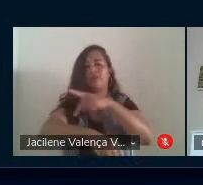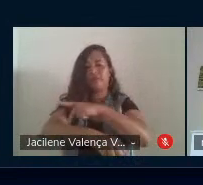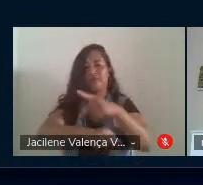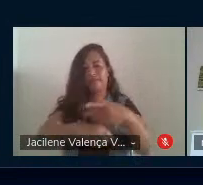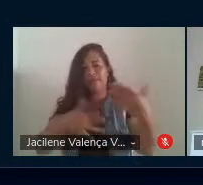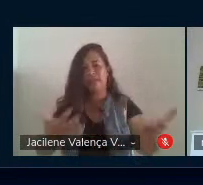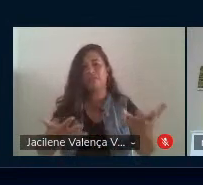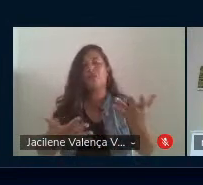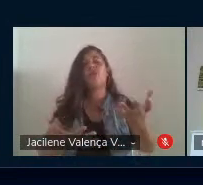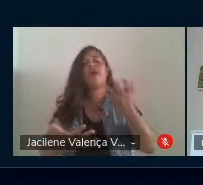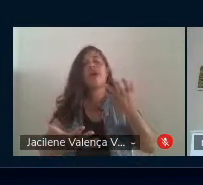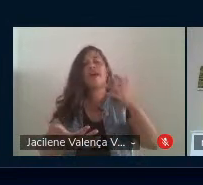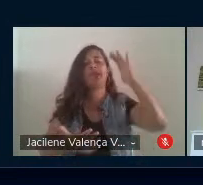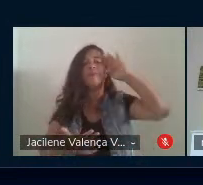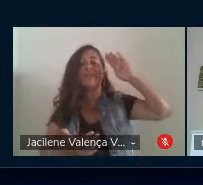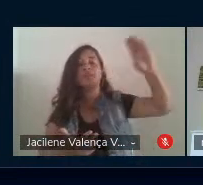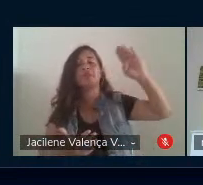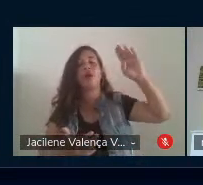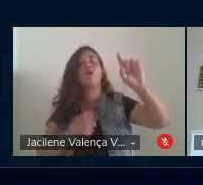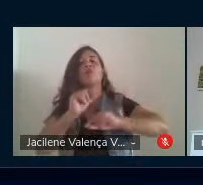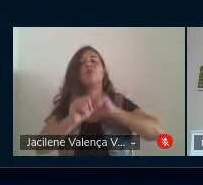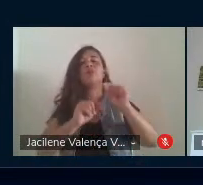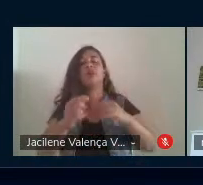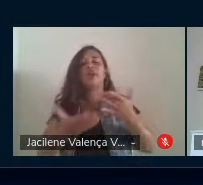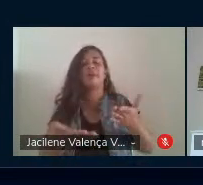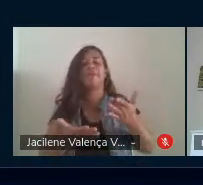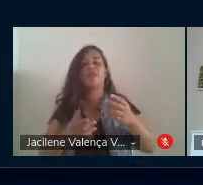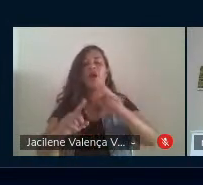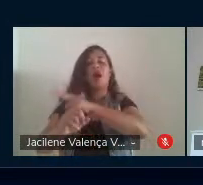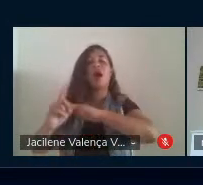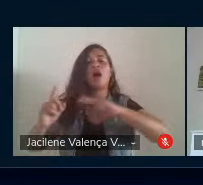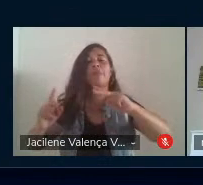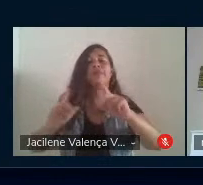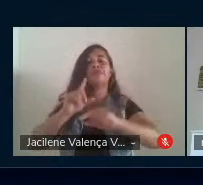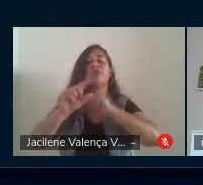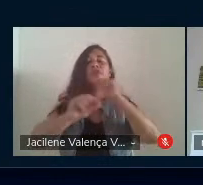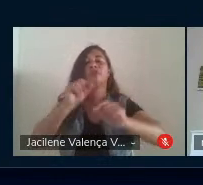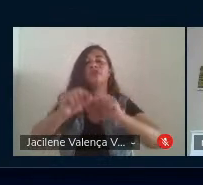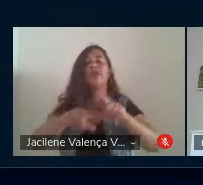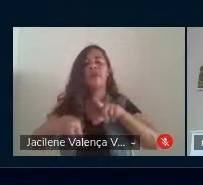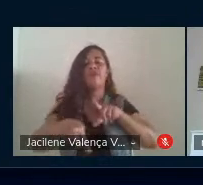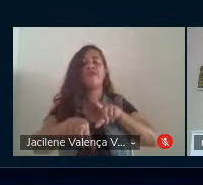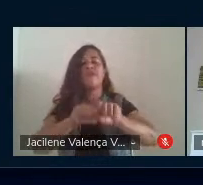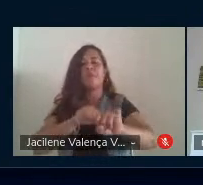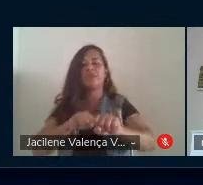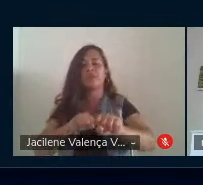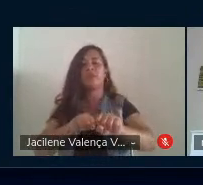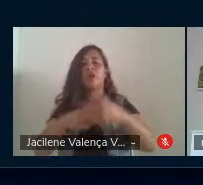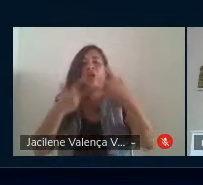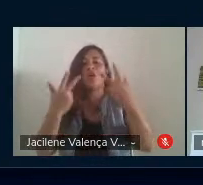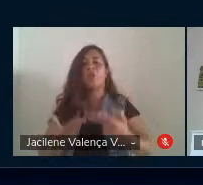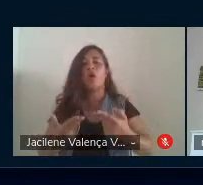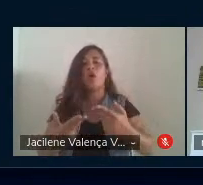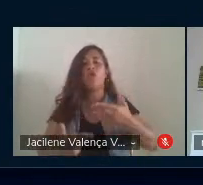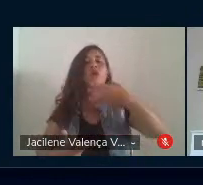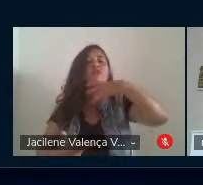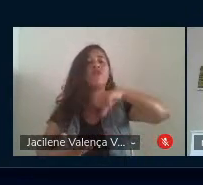buscaram, principalmente, nessa perspectiva de uma formação freiriana. E aí, se